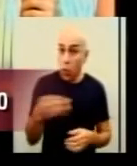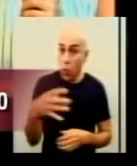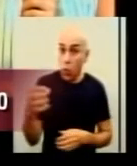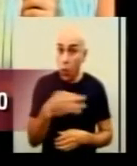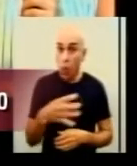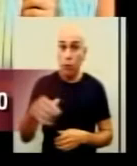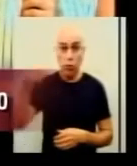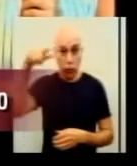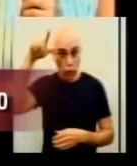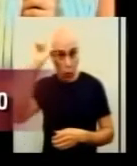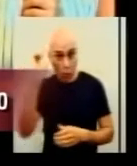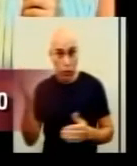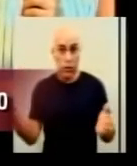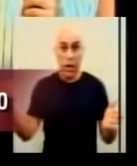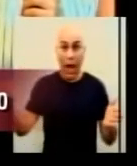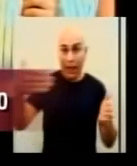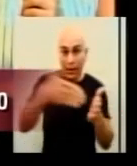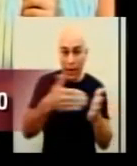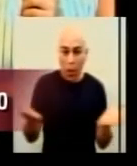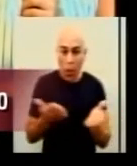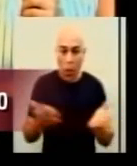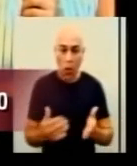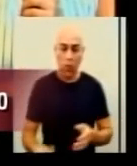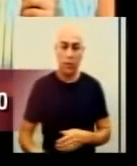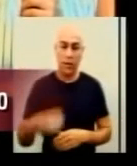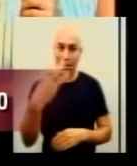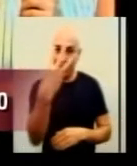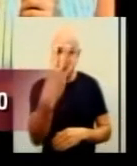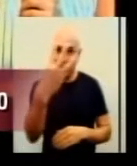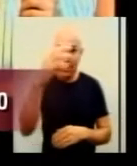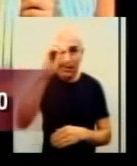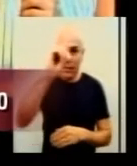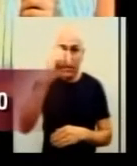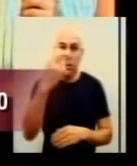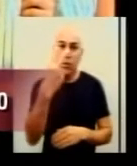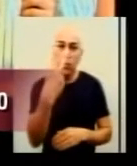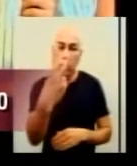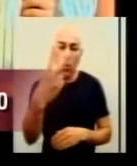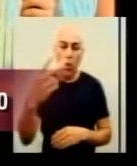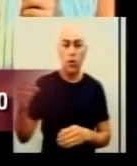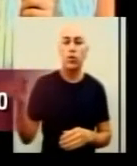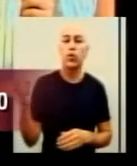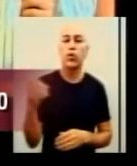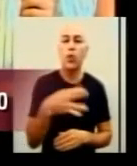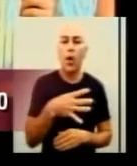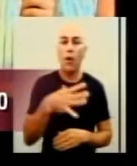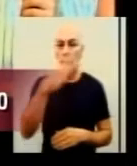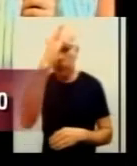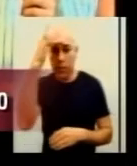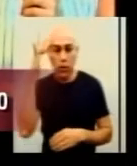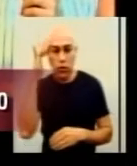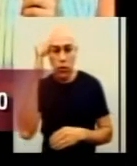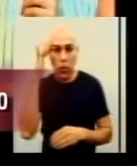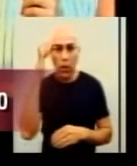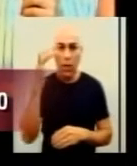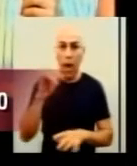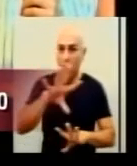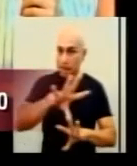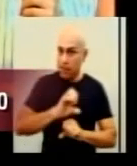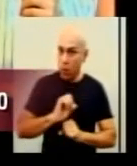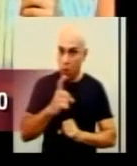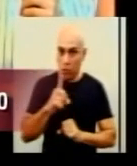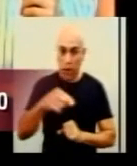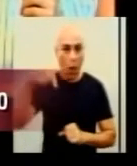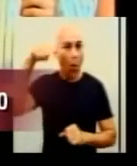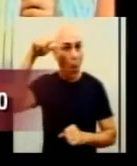para hoje, tivemos aí 302 novos resultados, não necessariamente casos que são da data de ontem